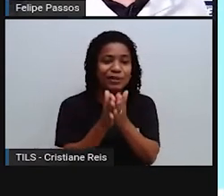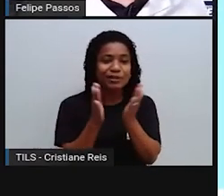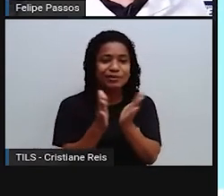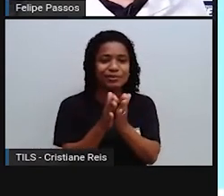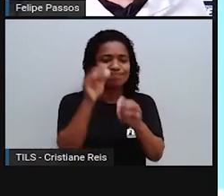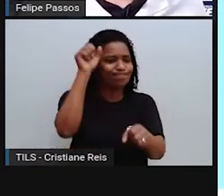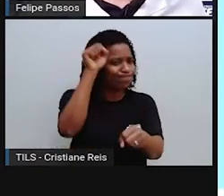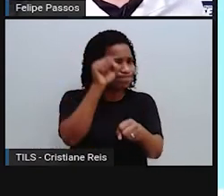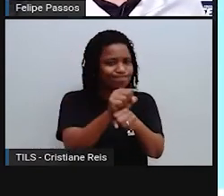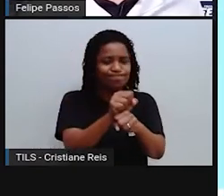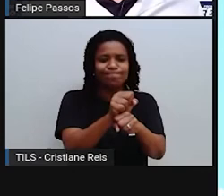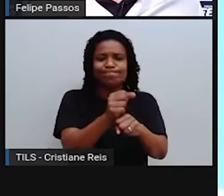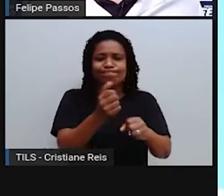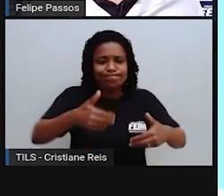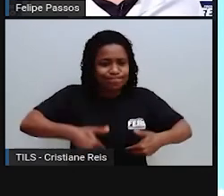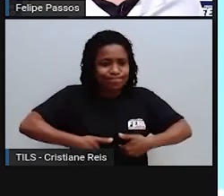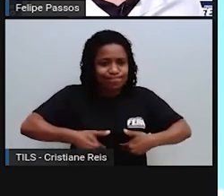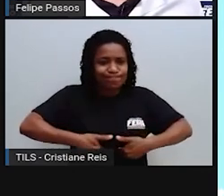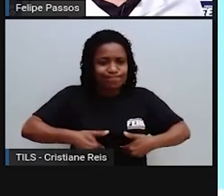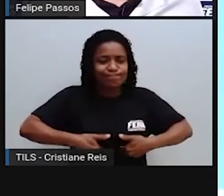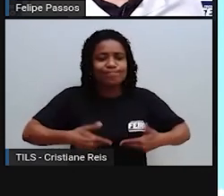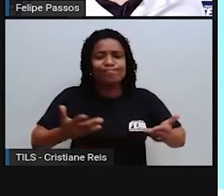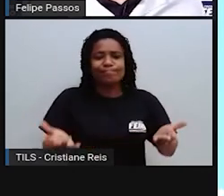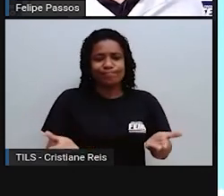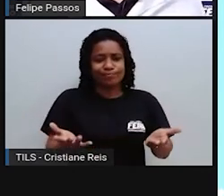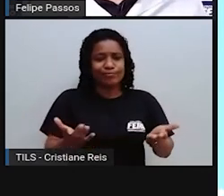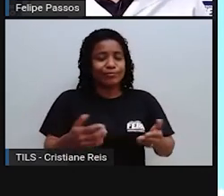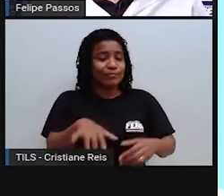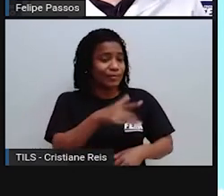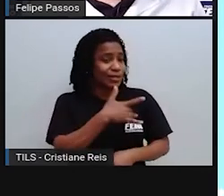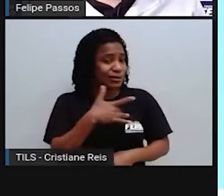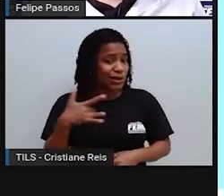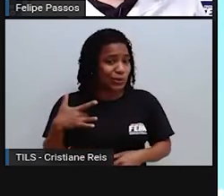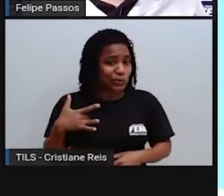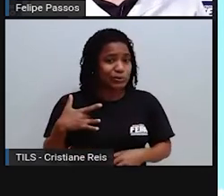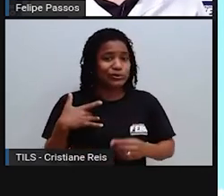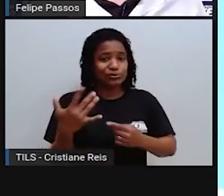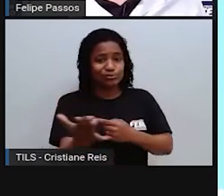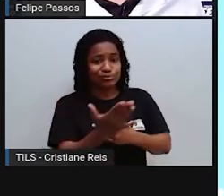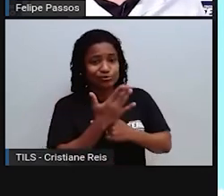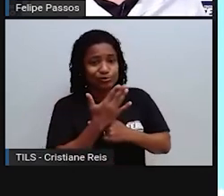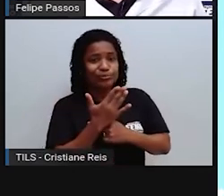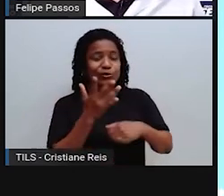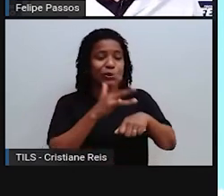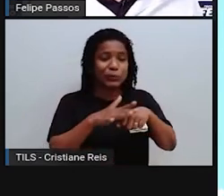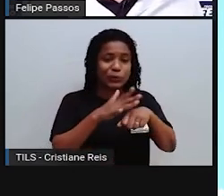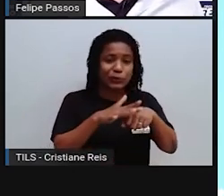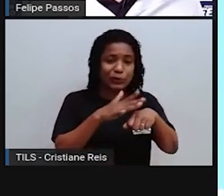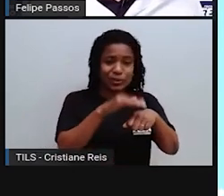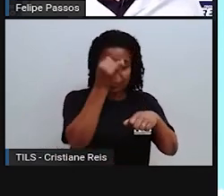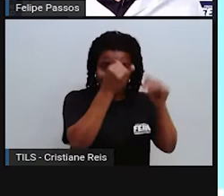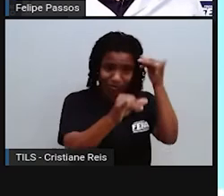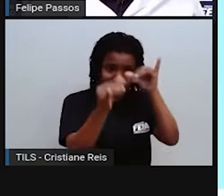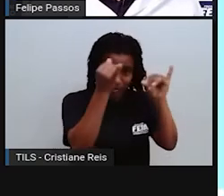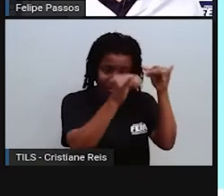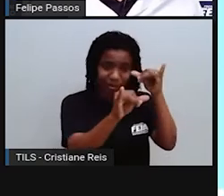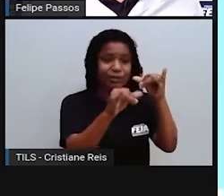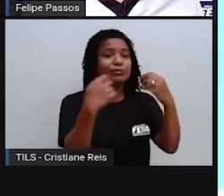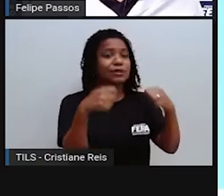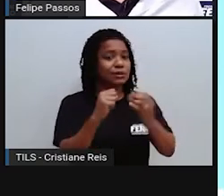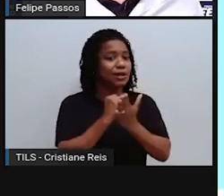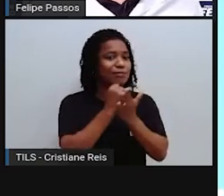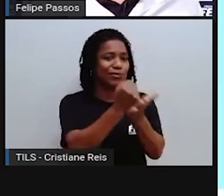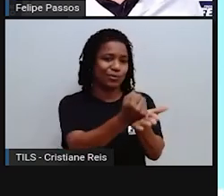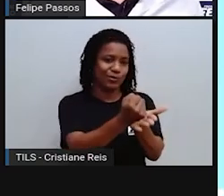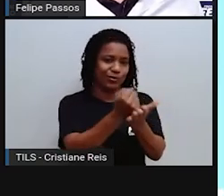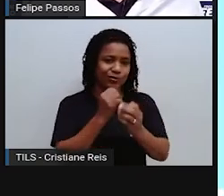o acesso à saúde negado, por exemplo. E a outra frente é você prevenir que outras pessoas